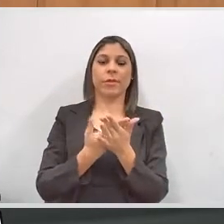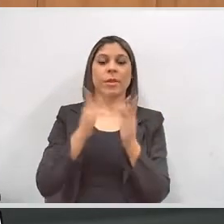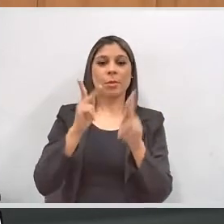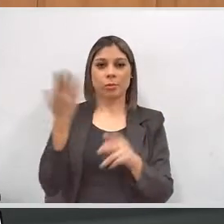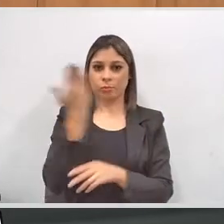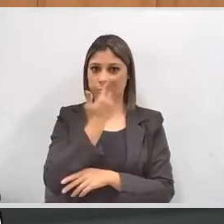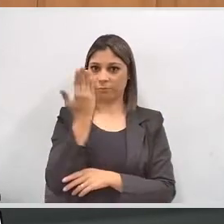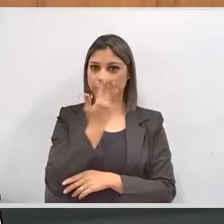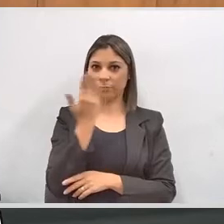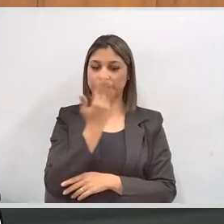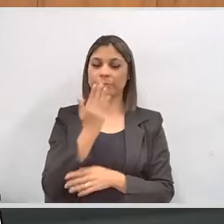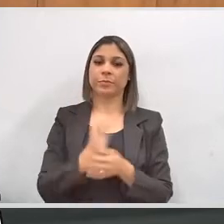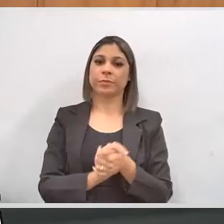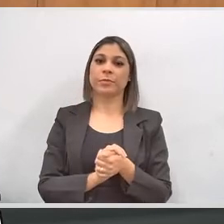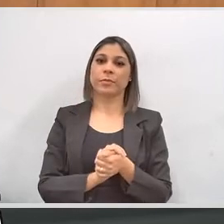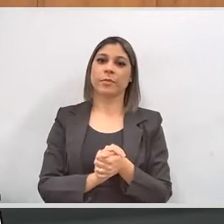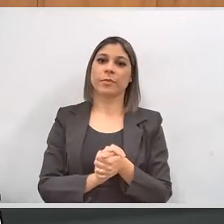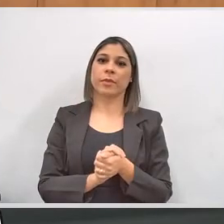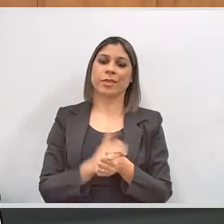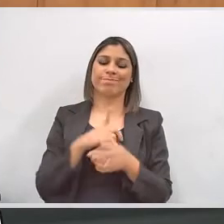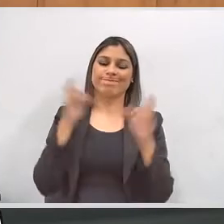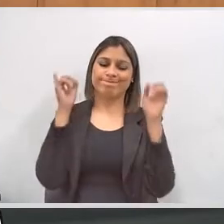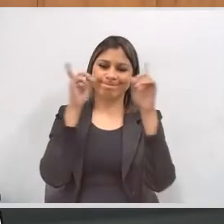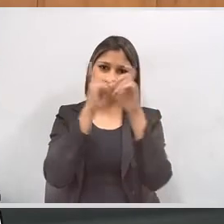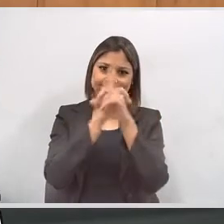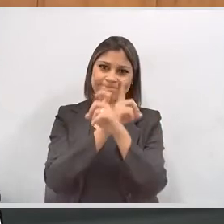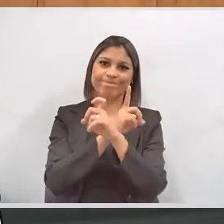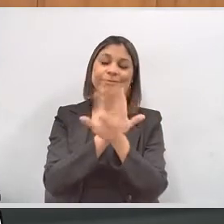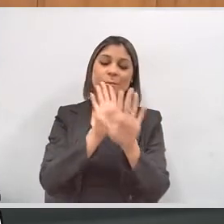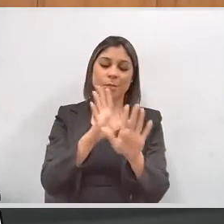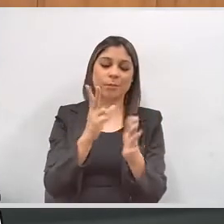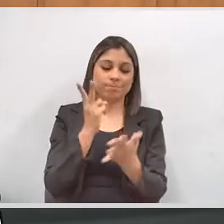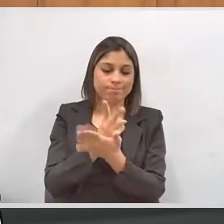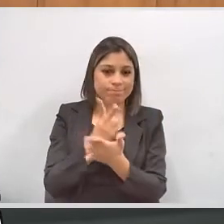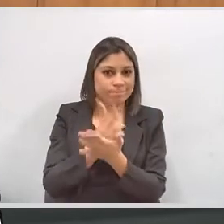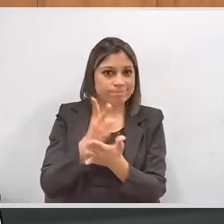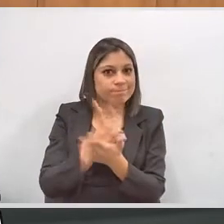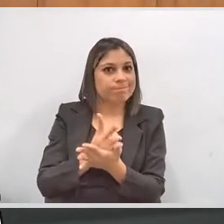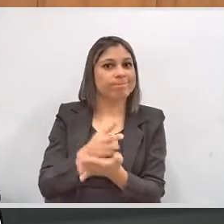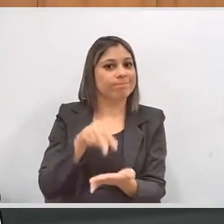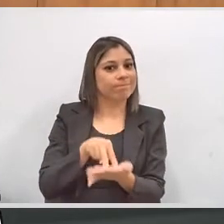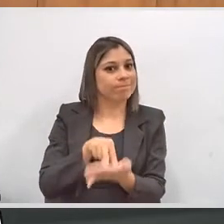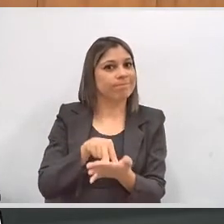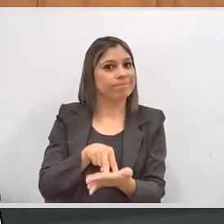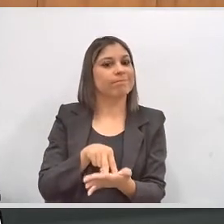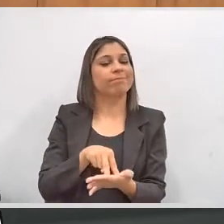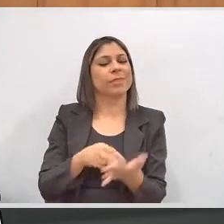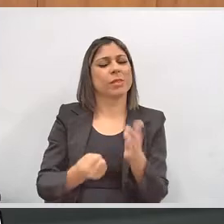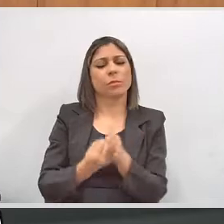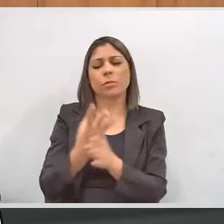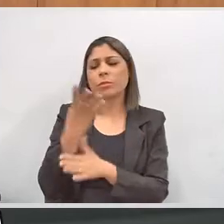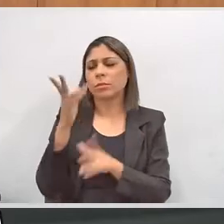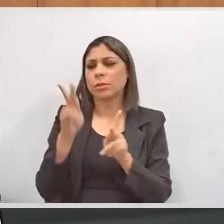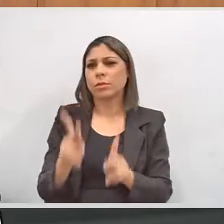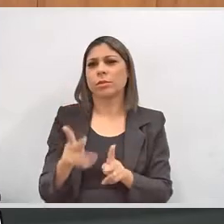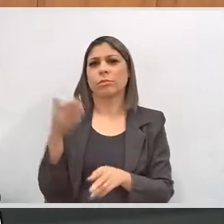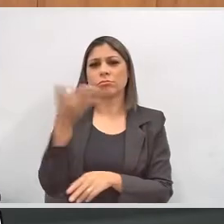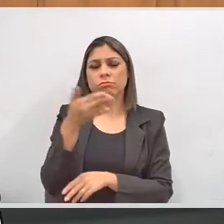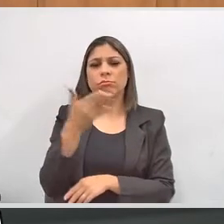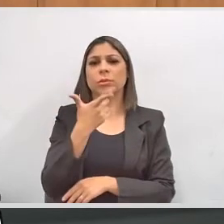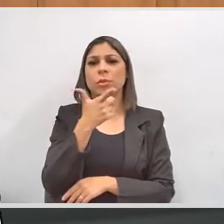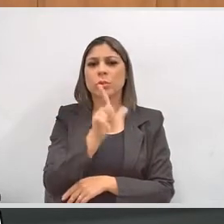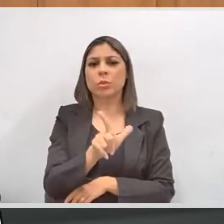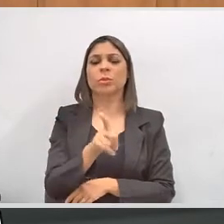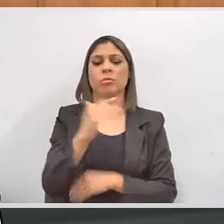com deficiência visual. tem passado por dificuldade, tem, mas está viva, está em pé. Quantas pessoas passaram lá